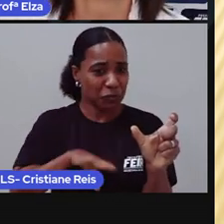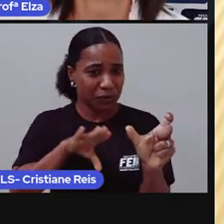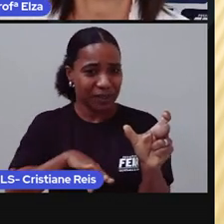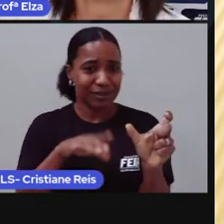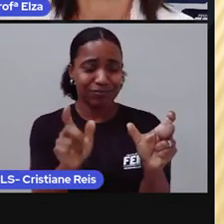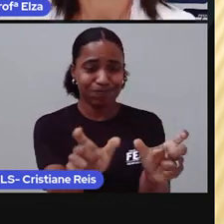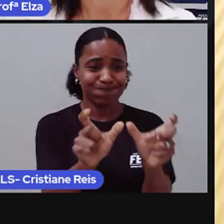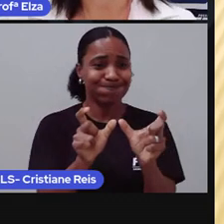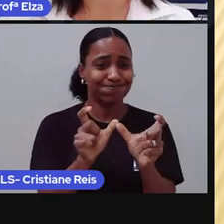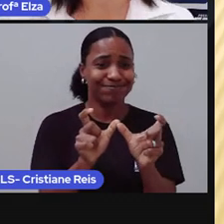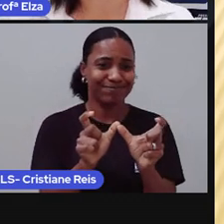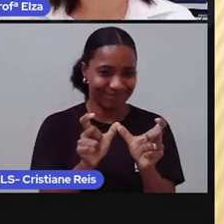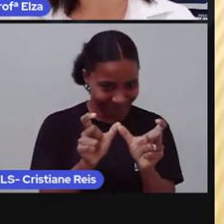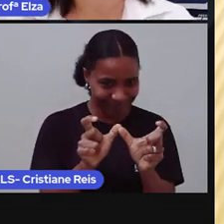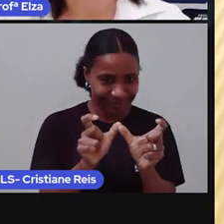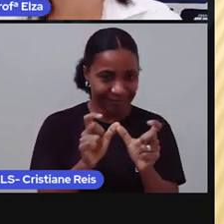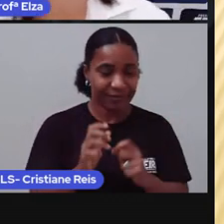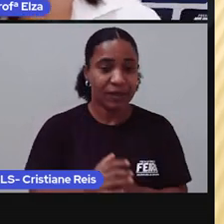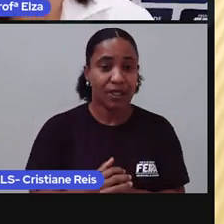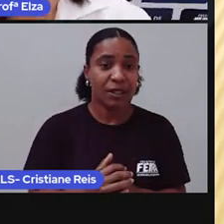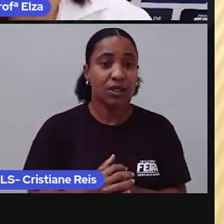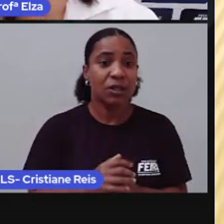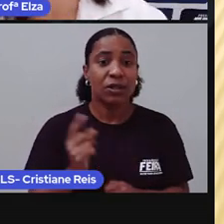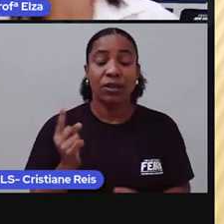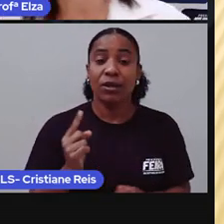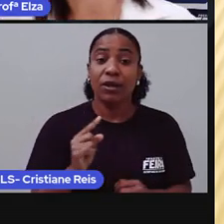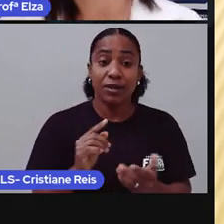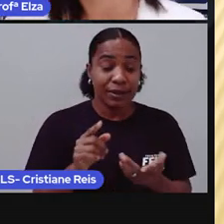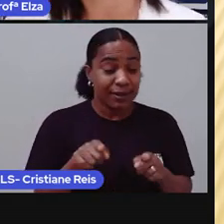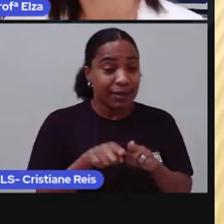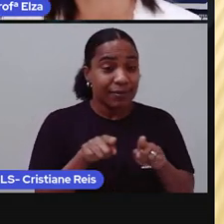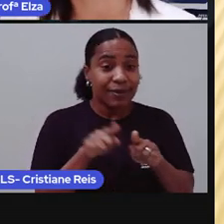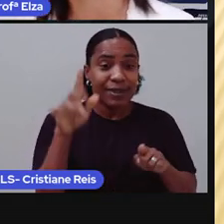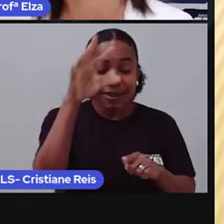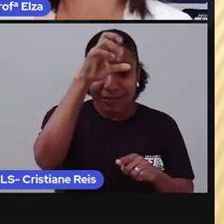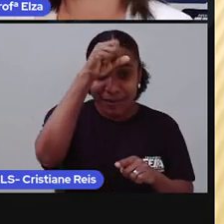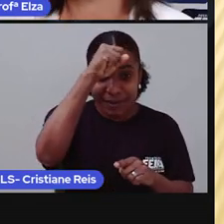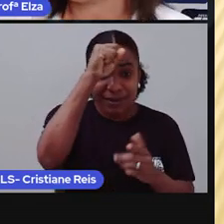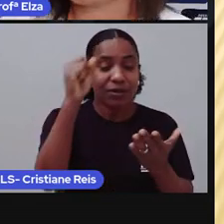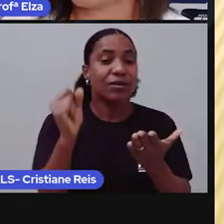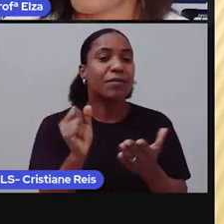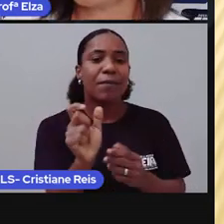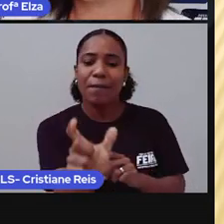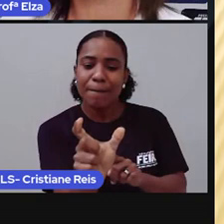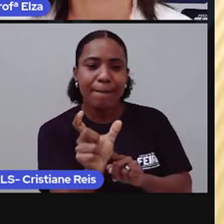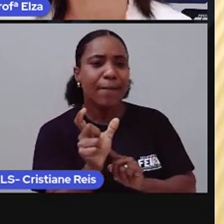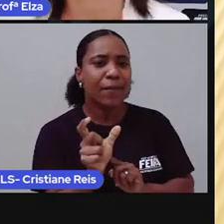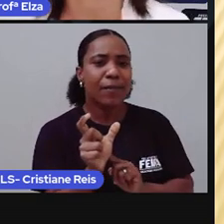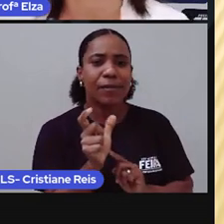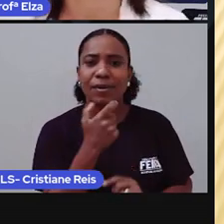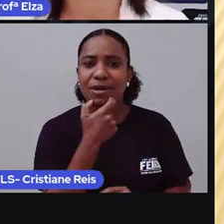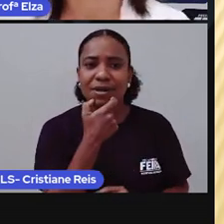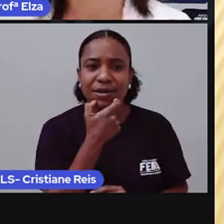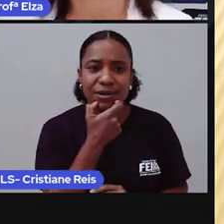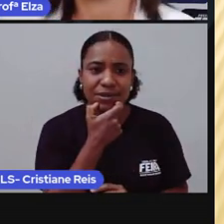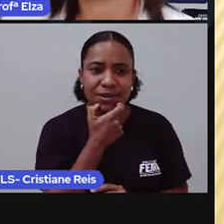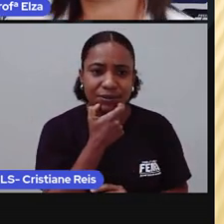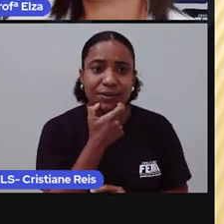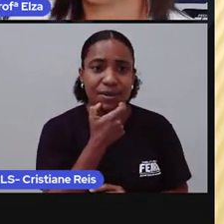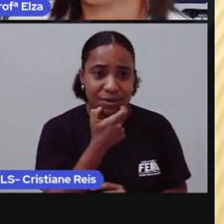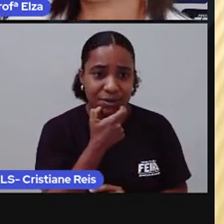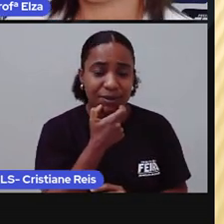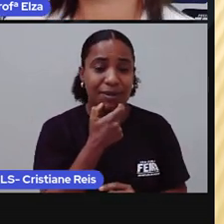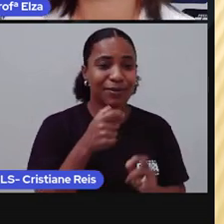Nós aprendemos também que algumas palavras do inglês que se incorporaram ao nosso idioma foram